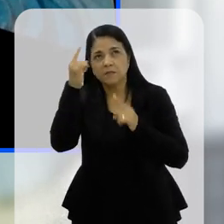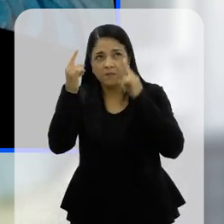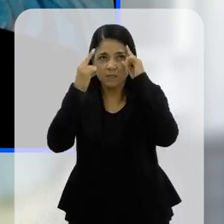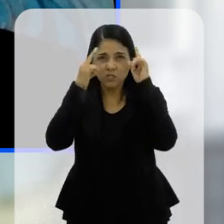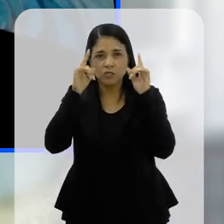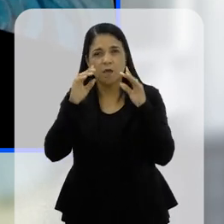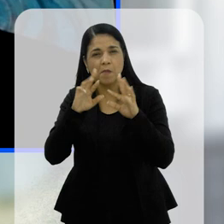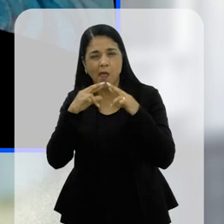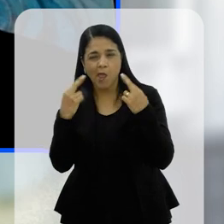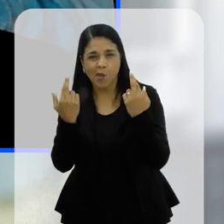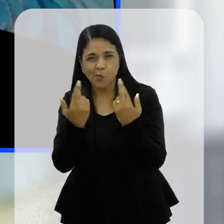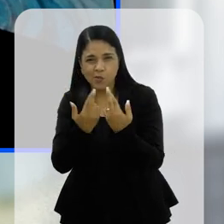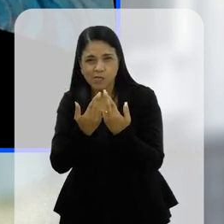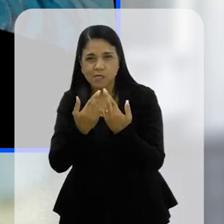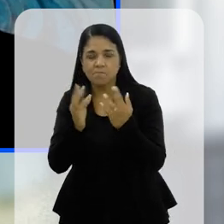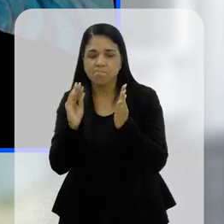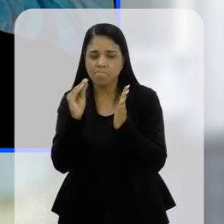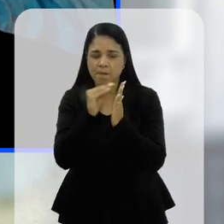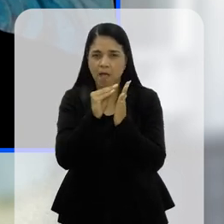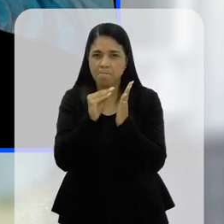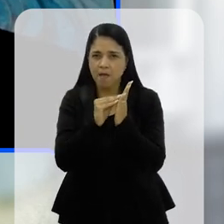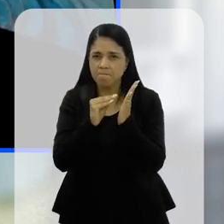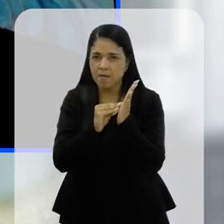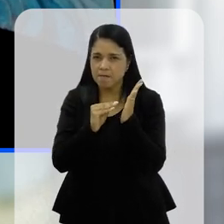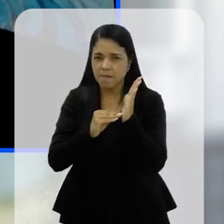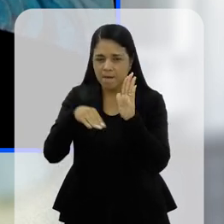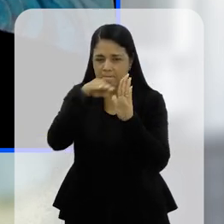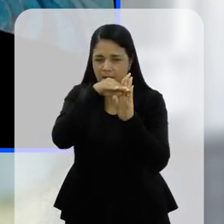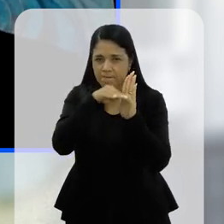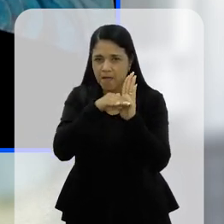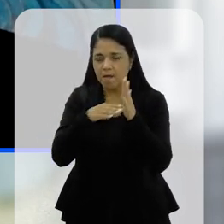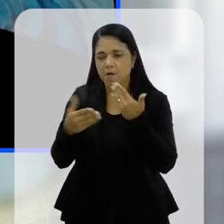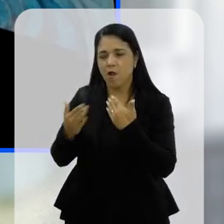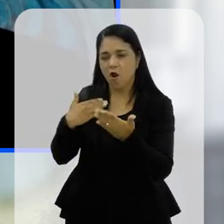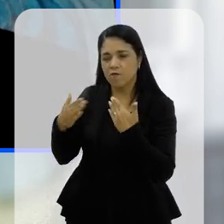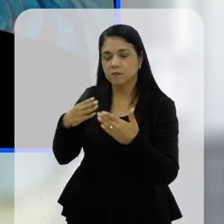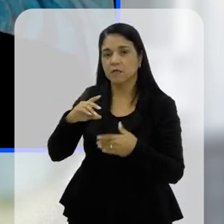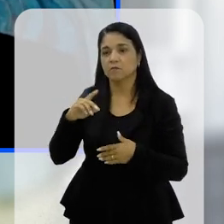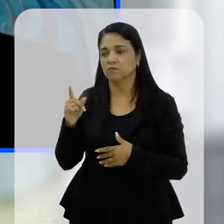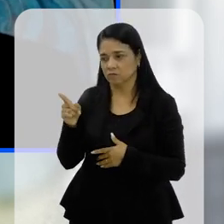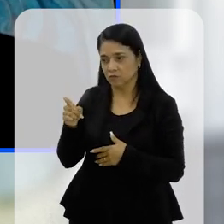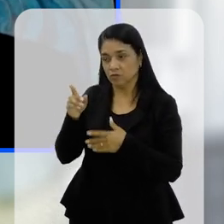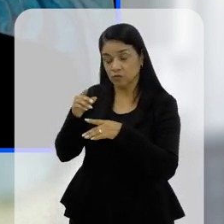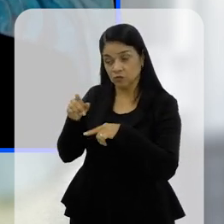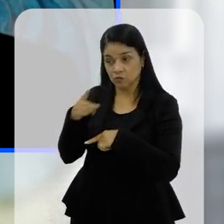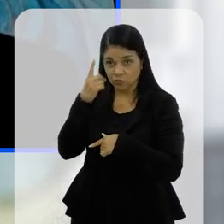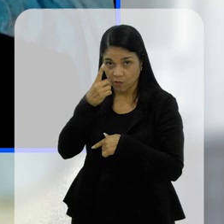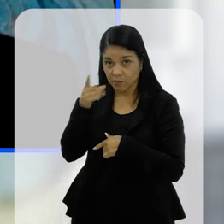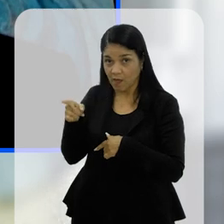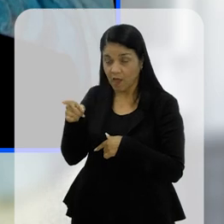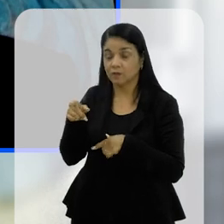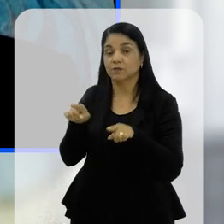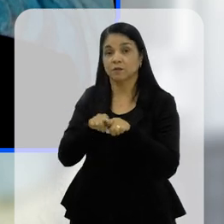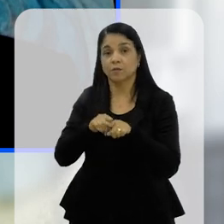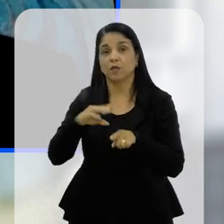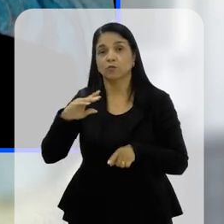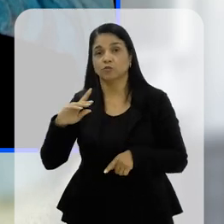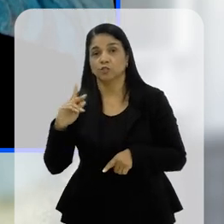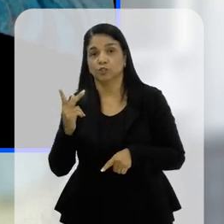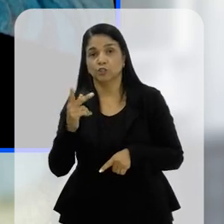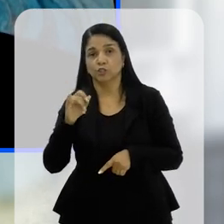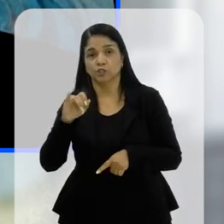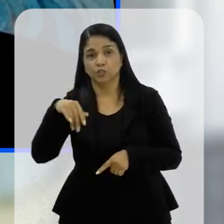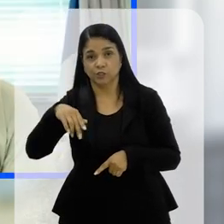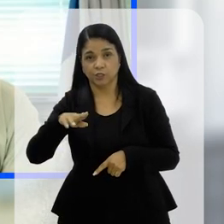aqui. Eu já tenho algumas coisas aí para reunir, para falar com o senhor e com o Chiquinho também, né? Em âmbito federal, para a gente